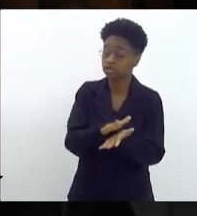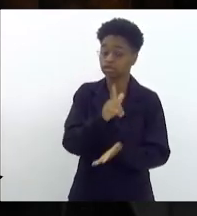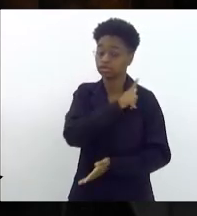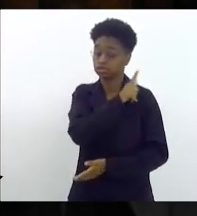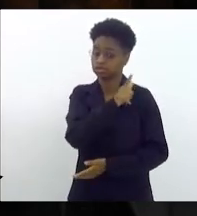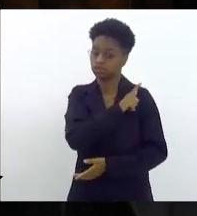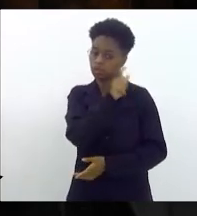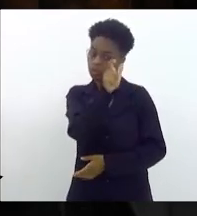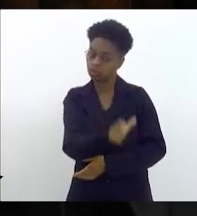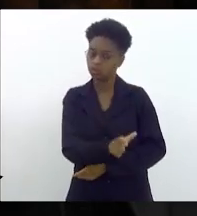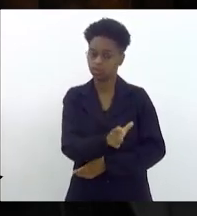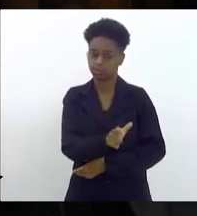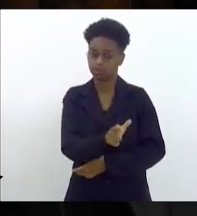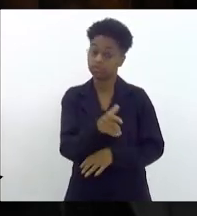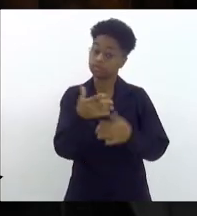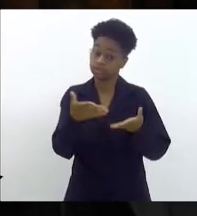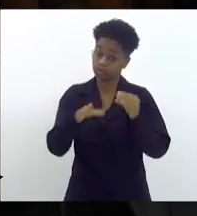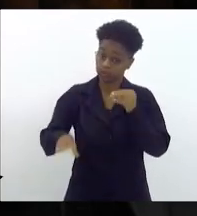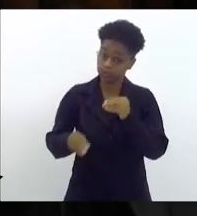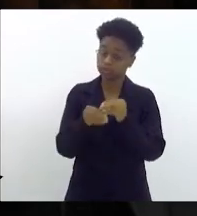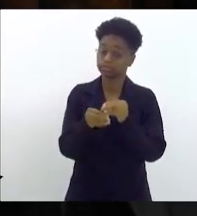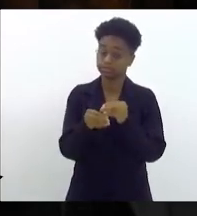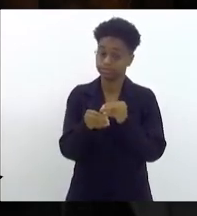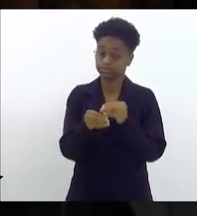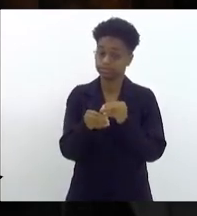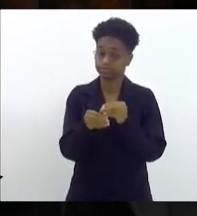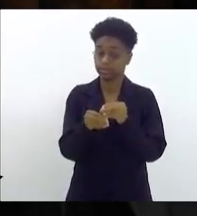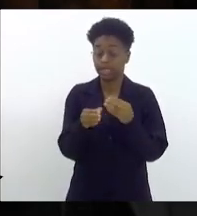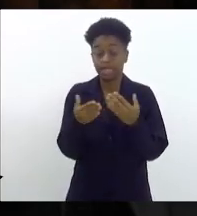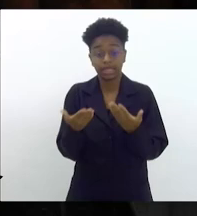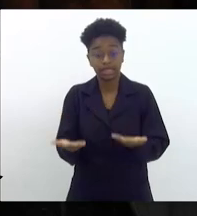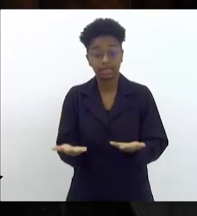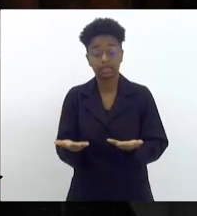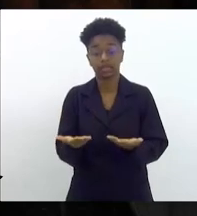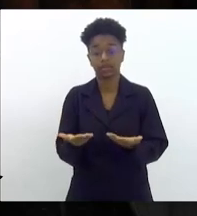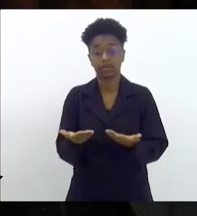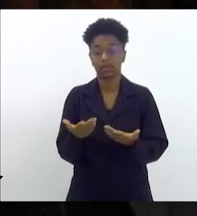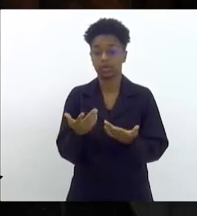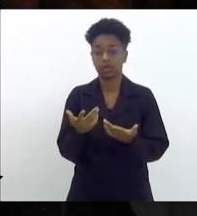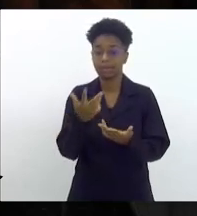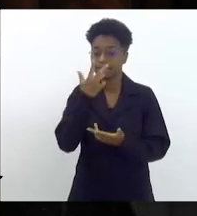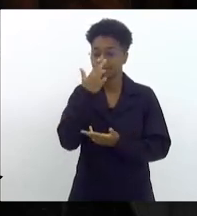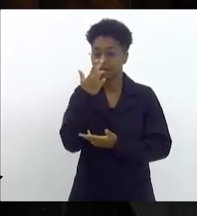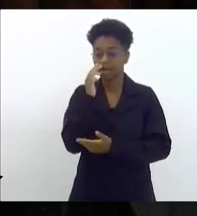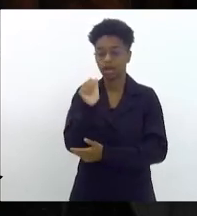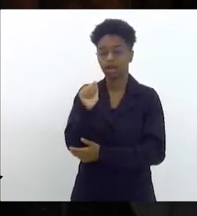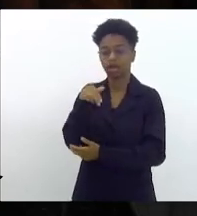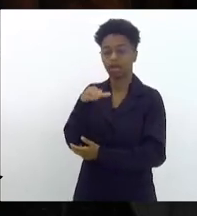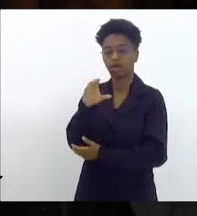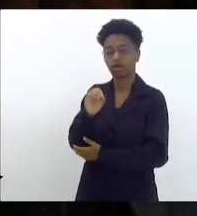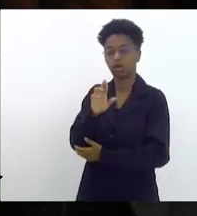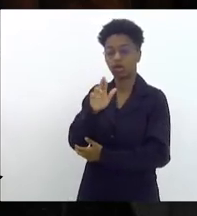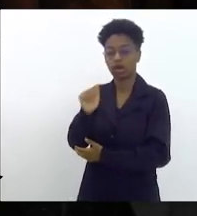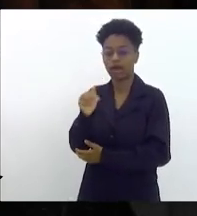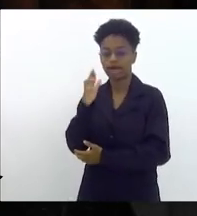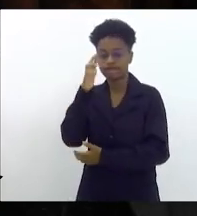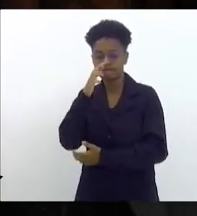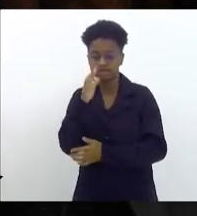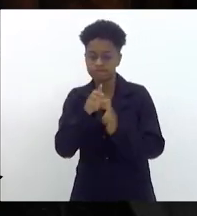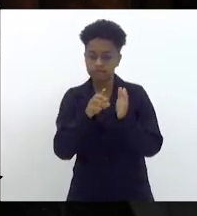Então, foi inserido. Então, é como a âncora fiscal com